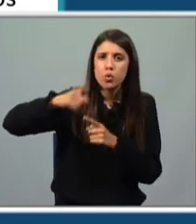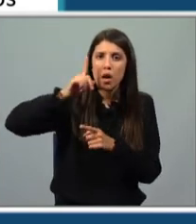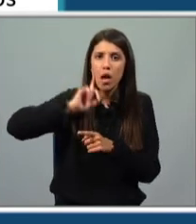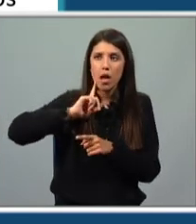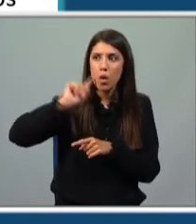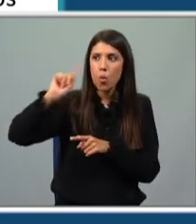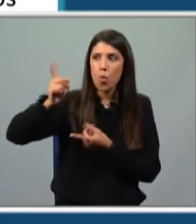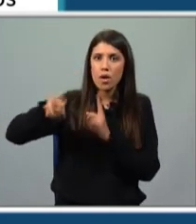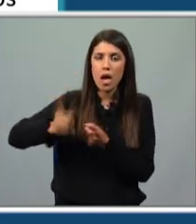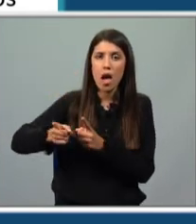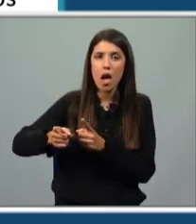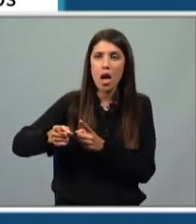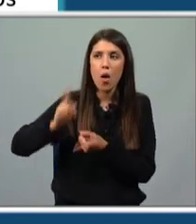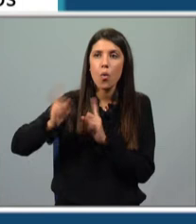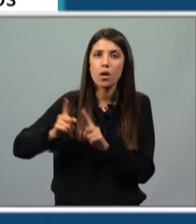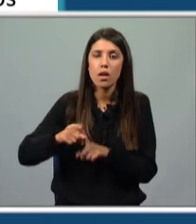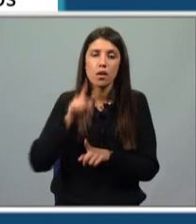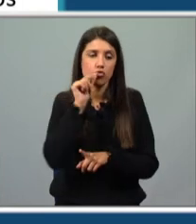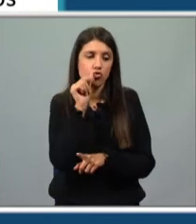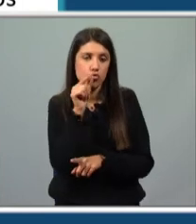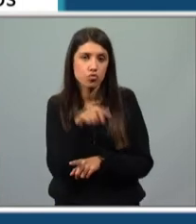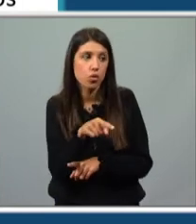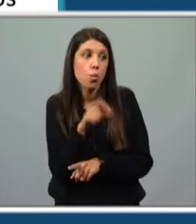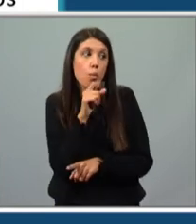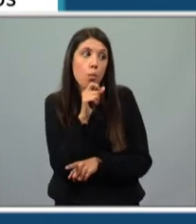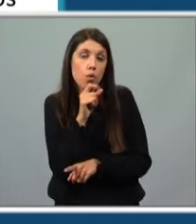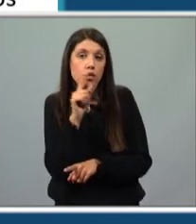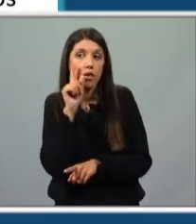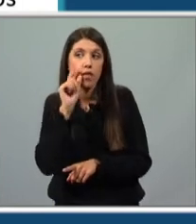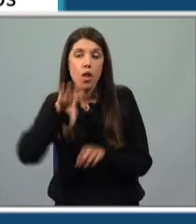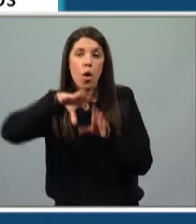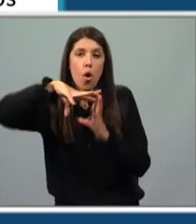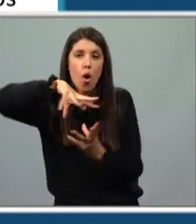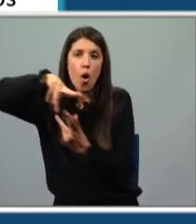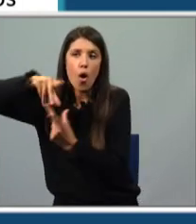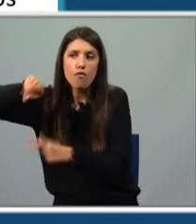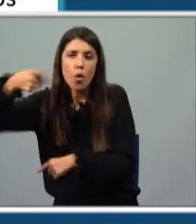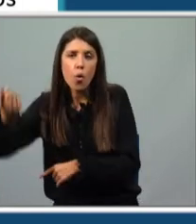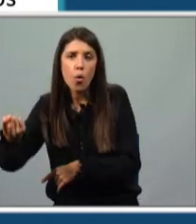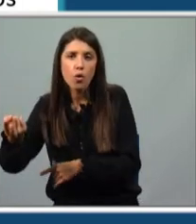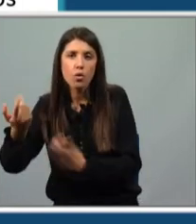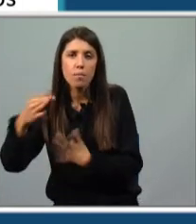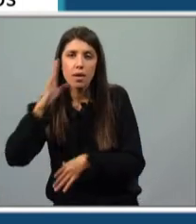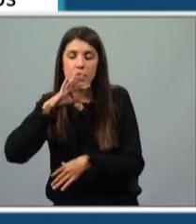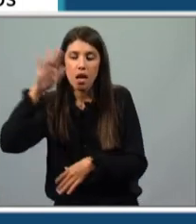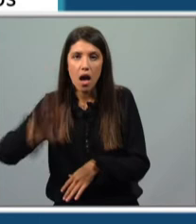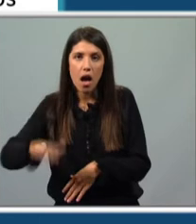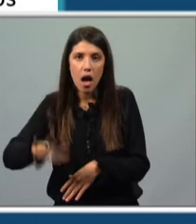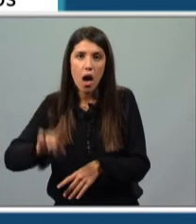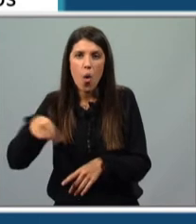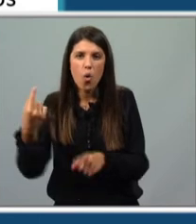O que foi aquilo? O que será? Ele. É capaz de ser outro OVNI. Mas se é para cá deixarem outros